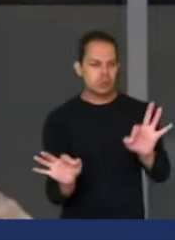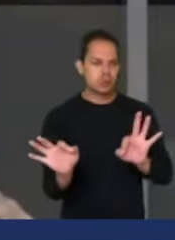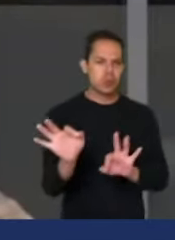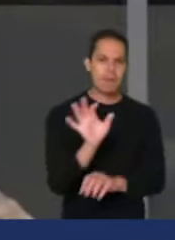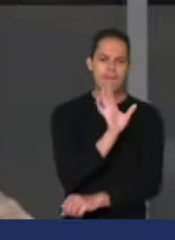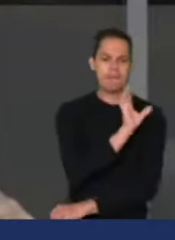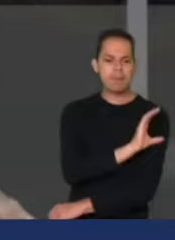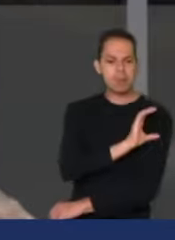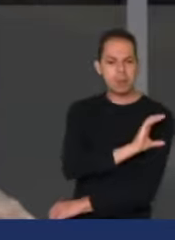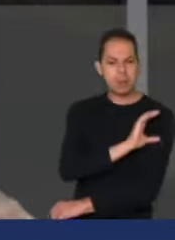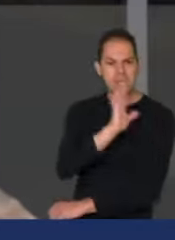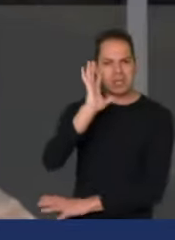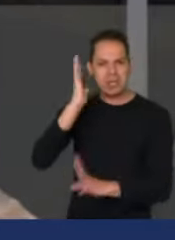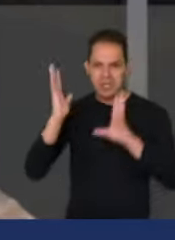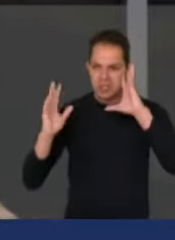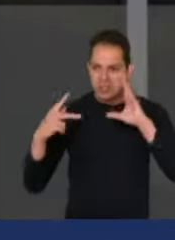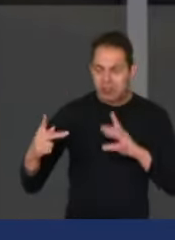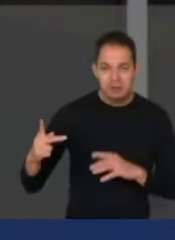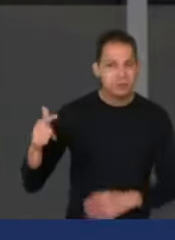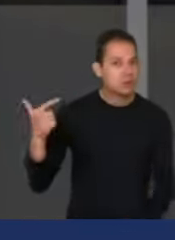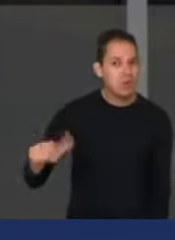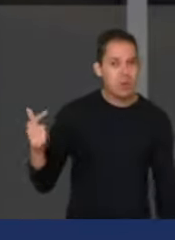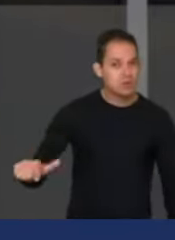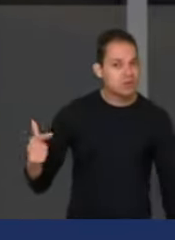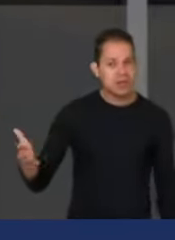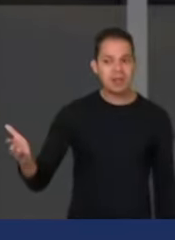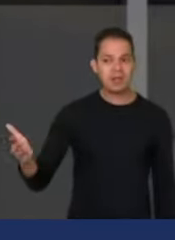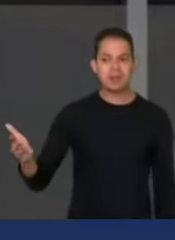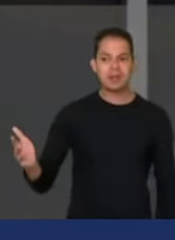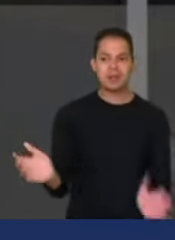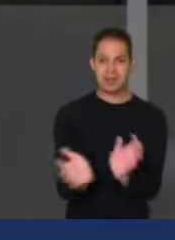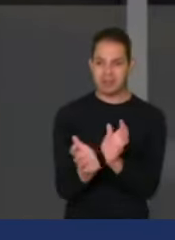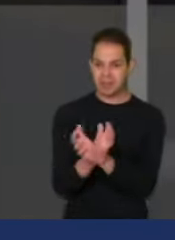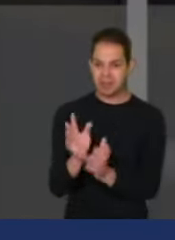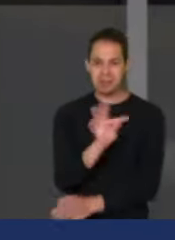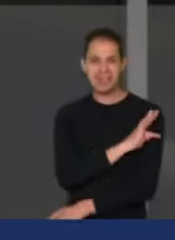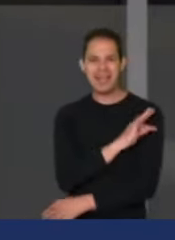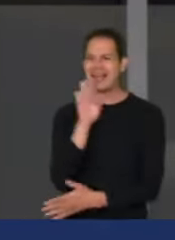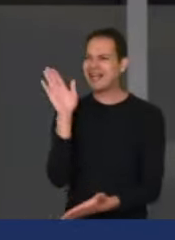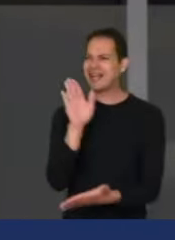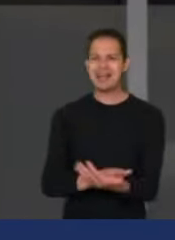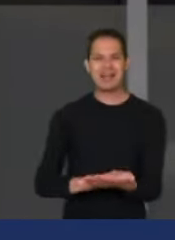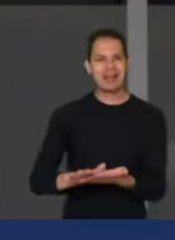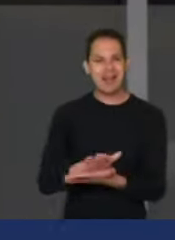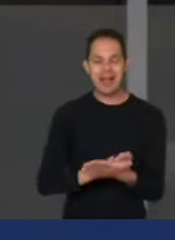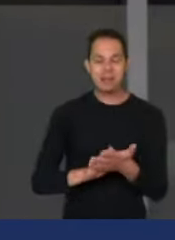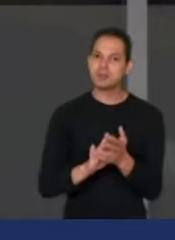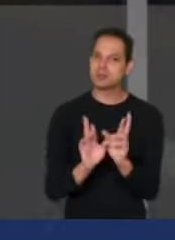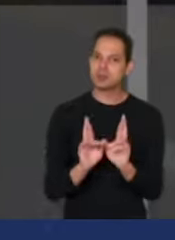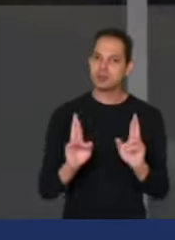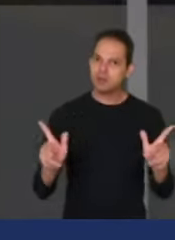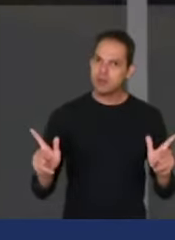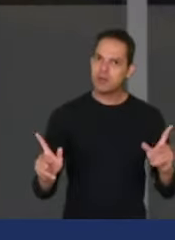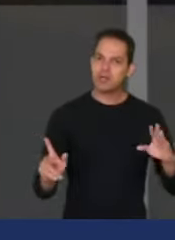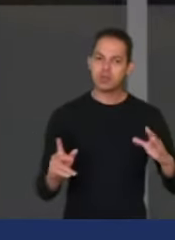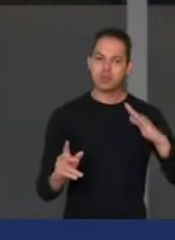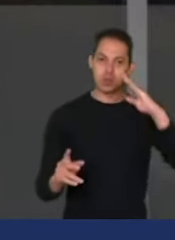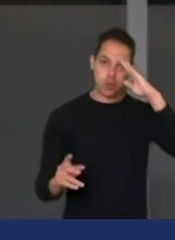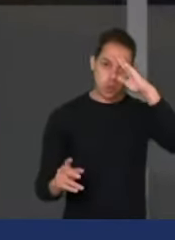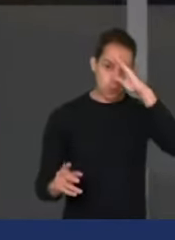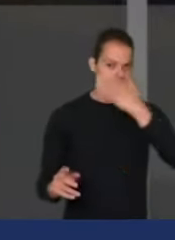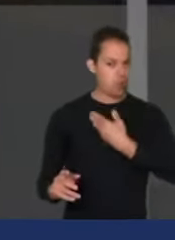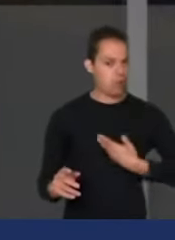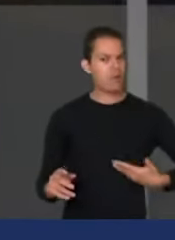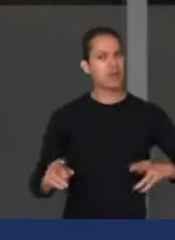decisões. Aliás, não tem equipe técnica alguma. Diferentemente do nosso governo, o governo Bolsonaro,